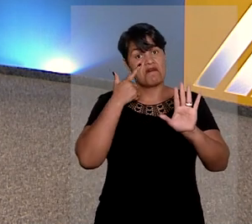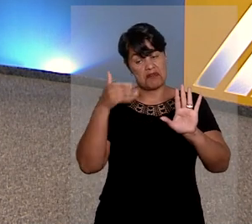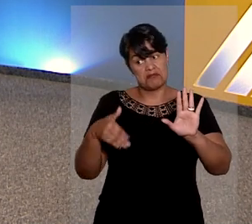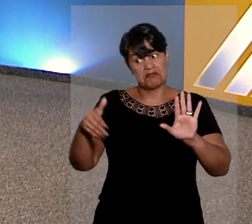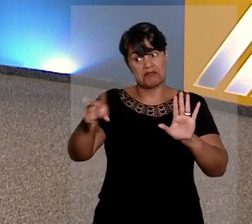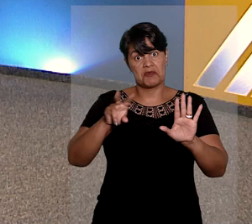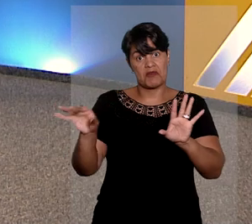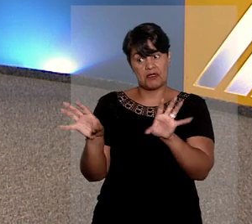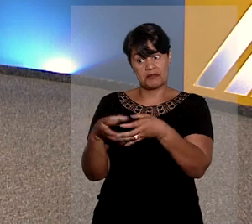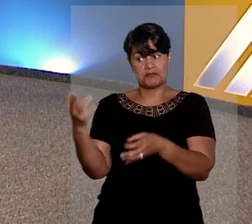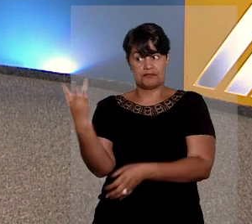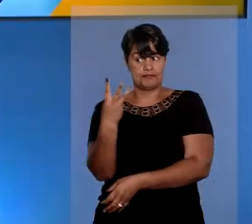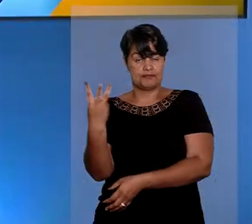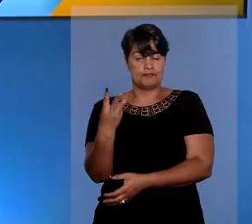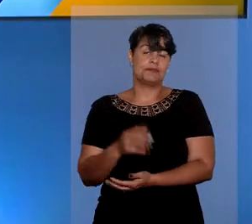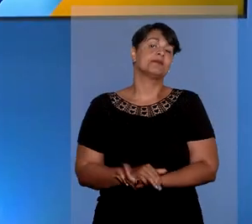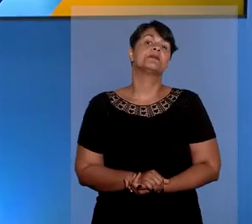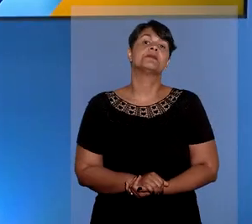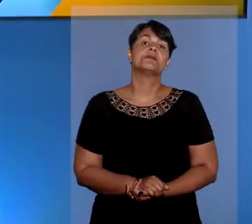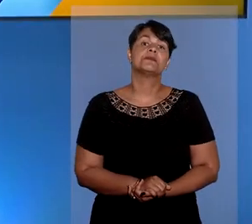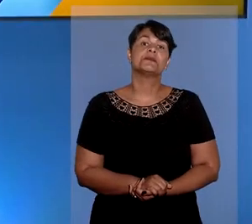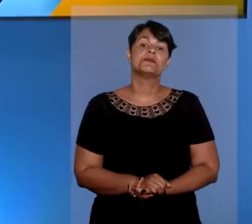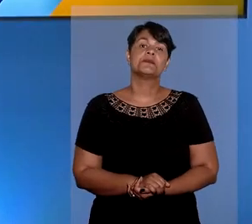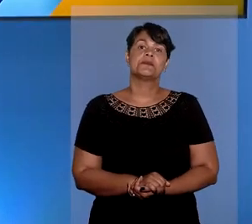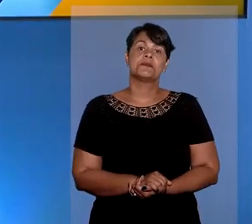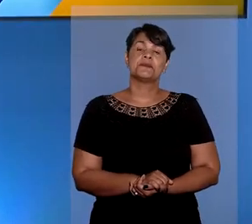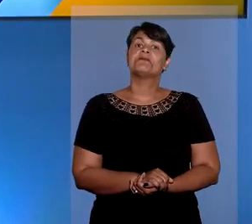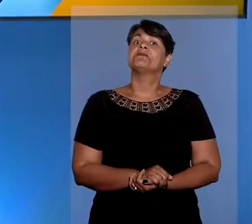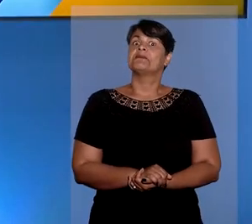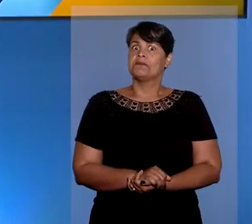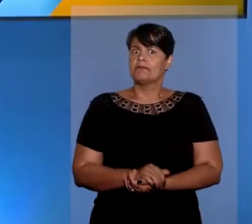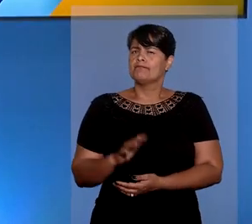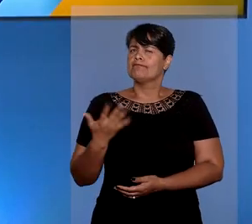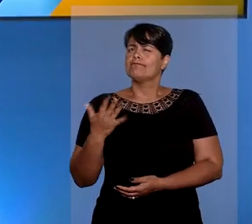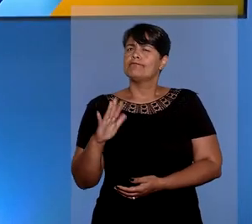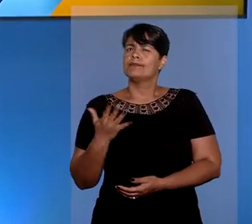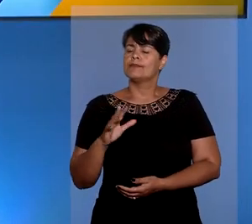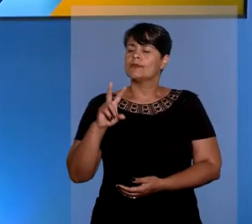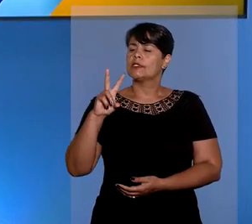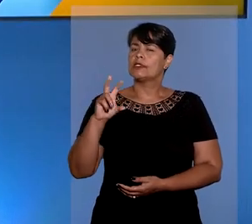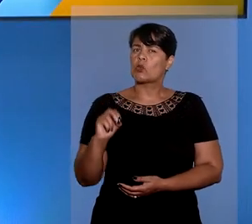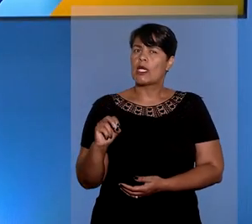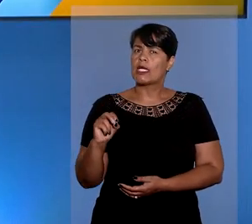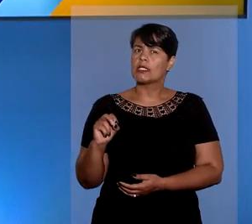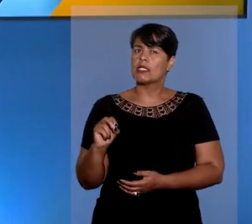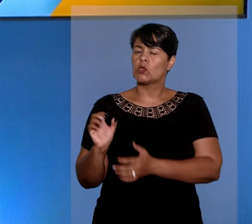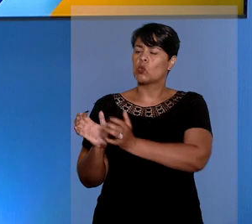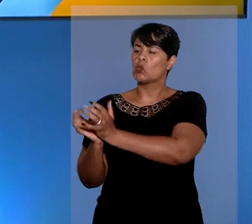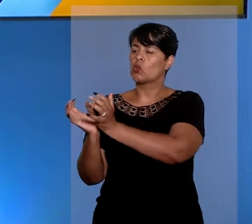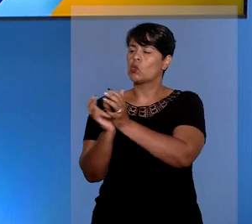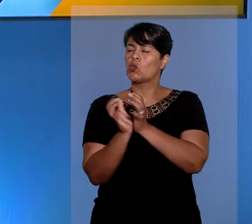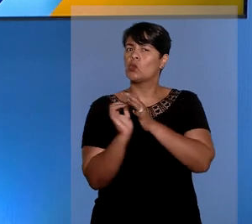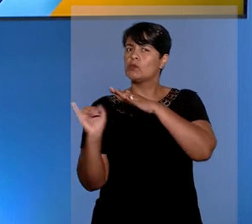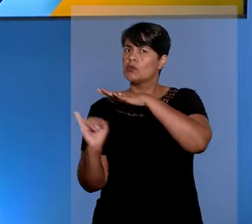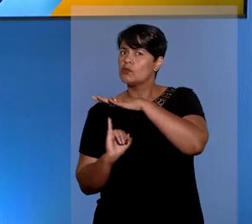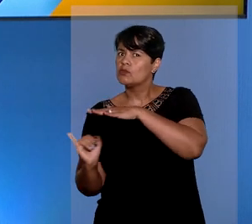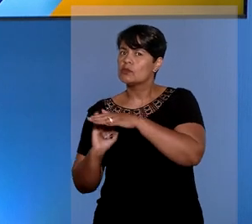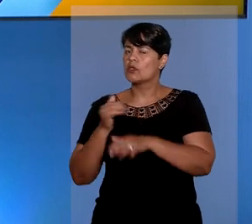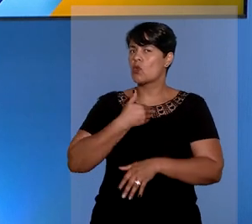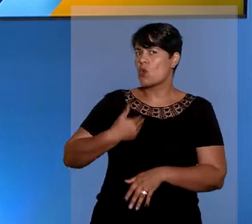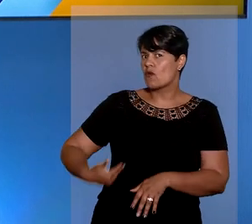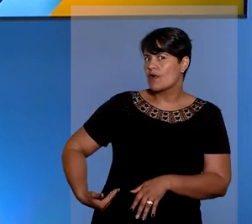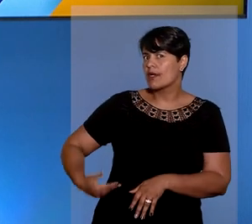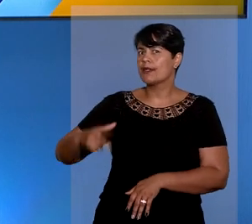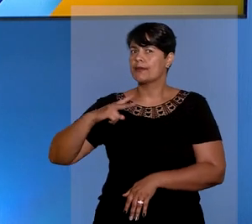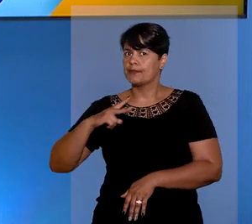terceira sessão. Quase 50 instituições públicas e entidades privadas participaram da audiência